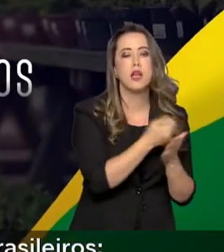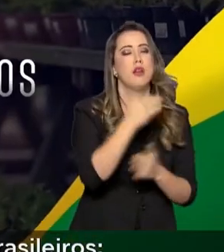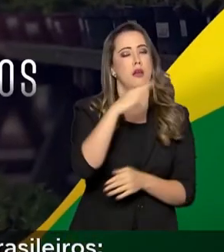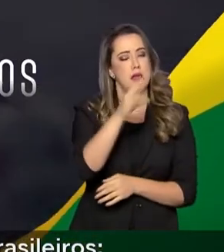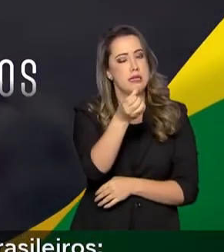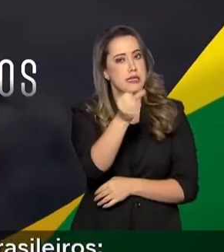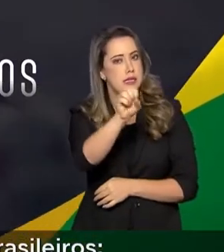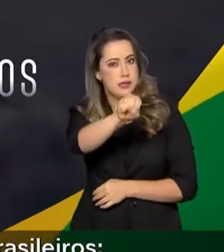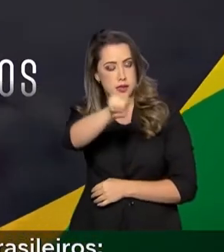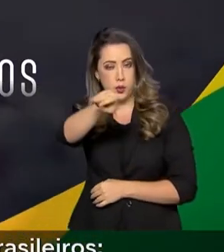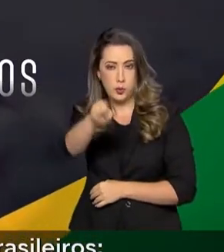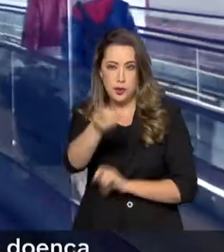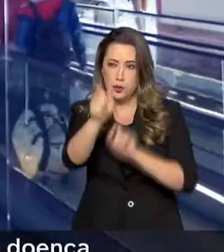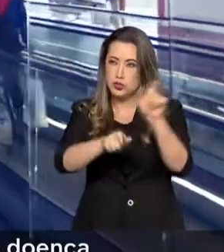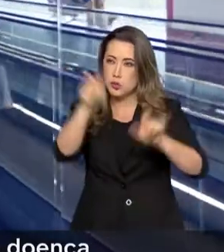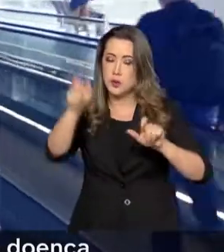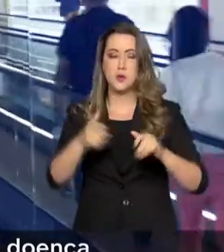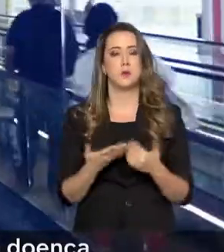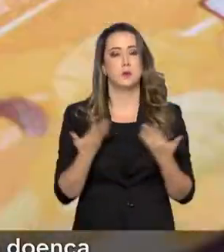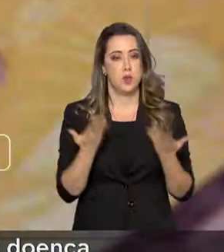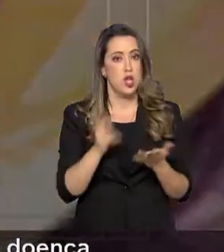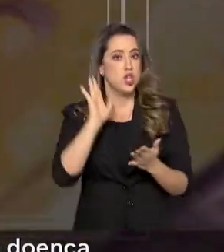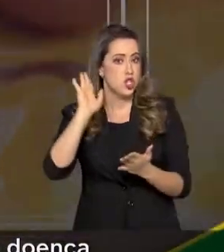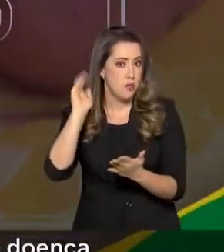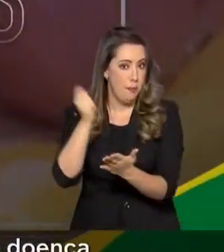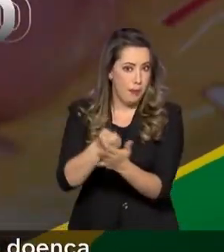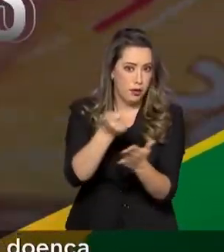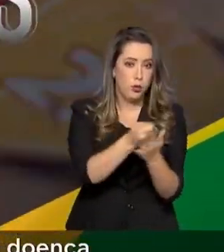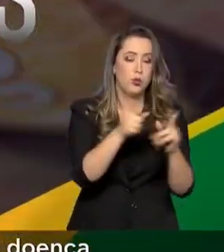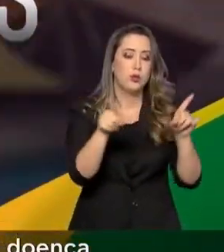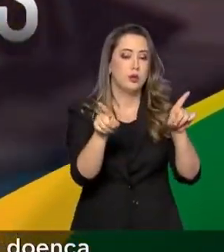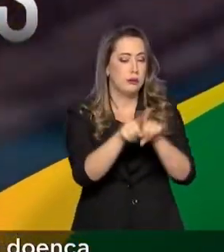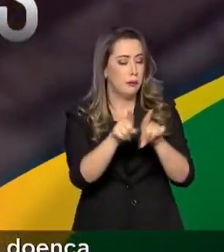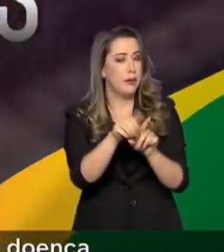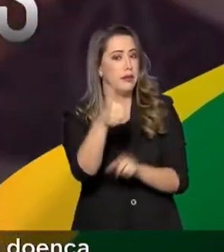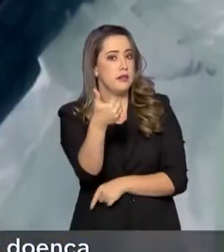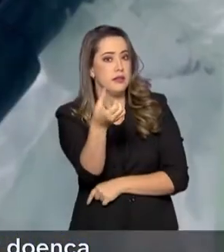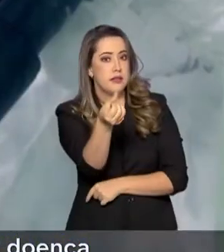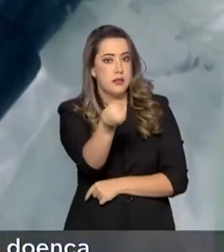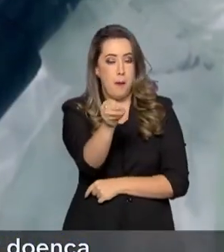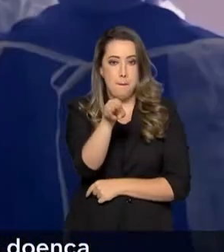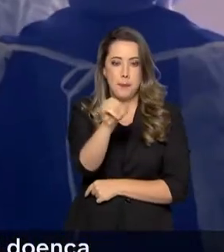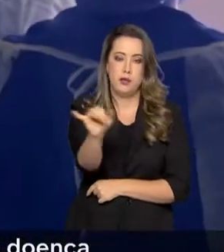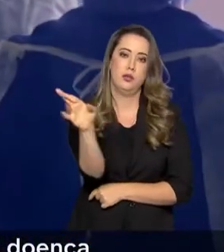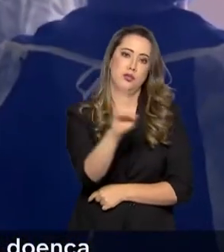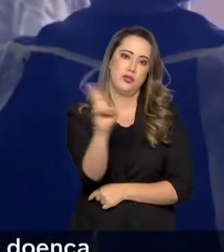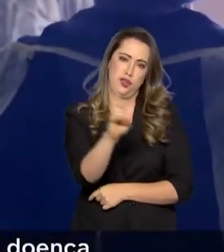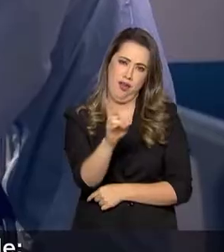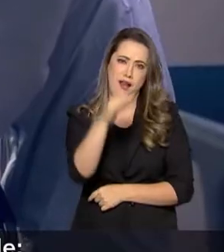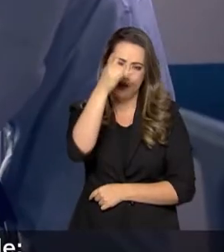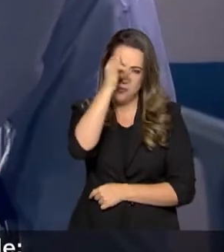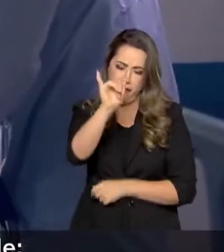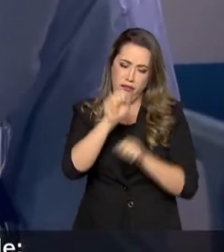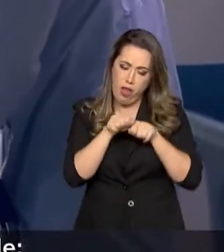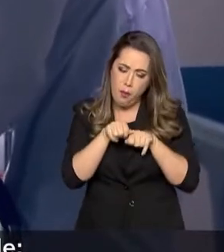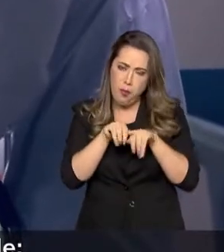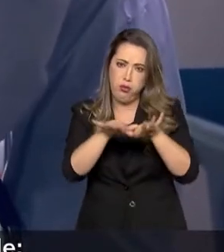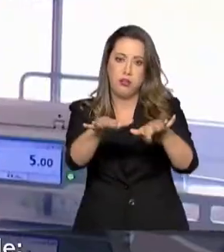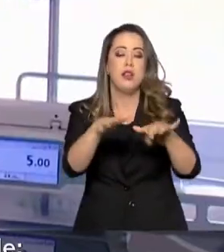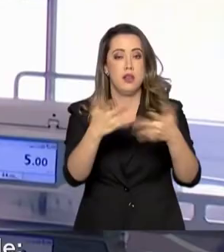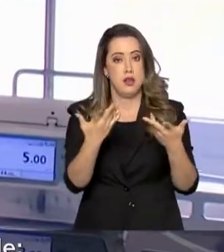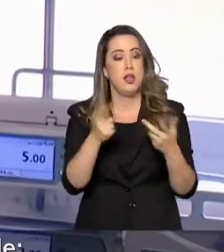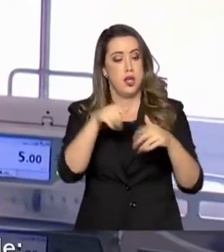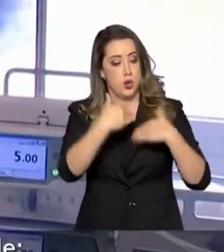milhões de brasileiros. Foram pagos mais de 160 bilhões de reais para fazer frente à doença e manter as